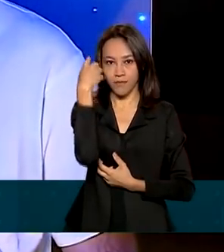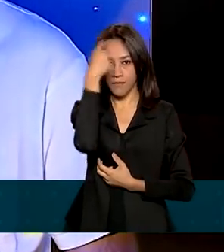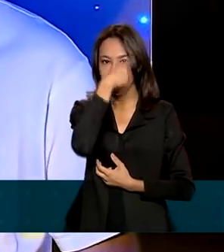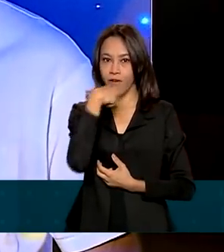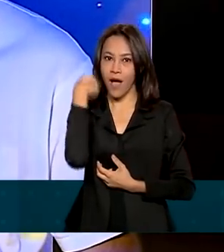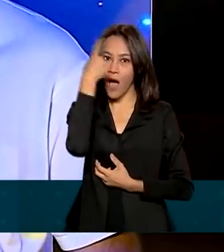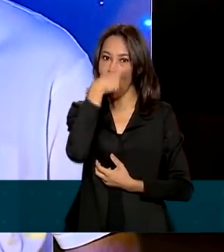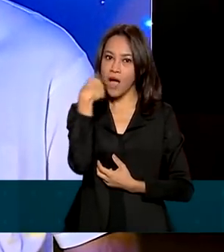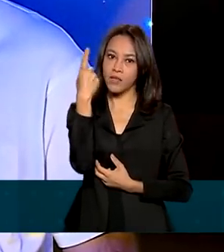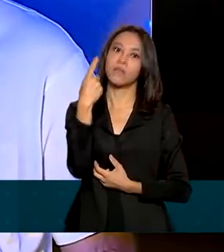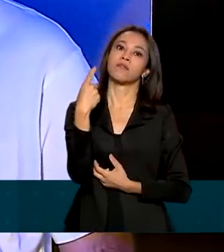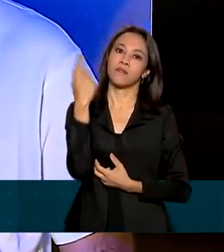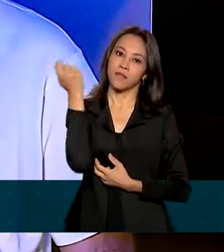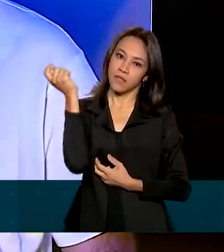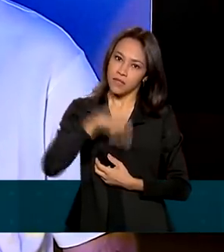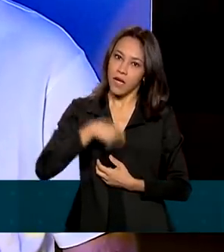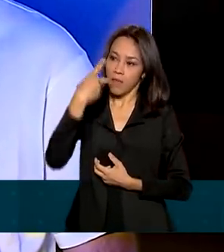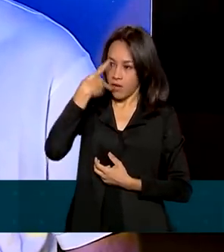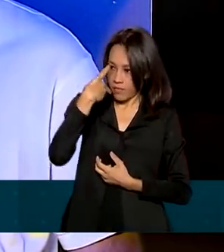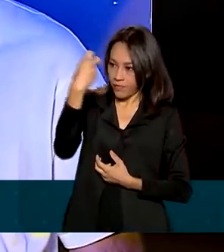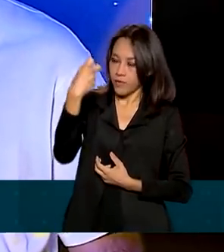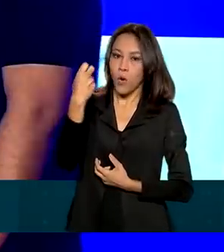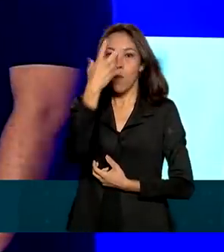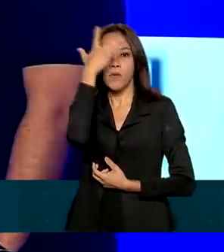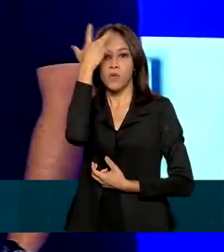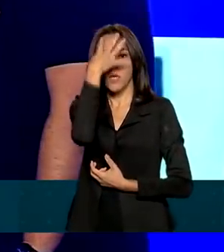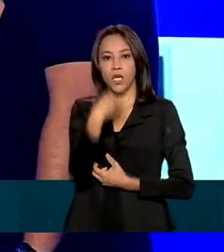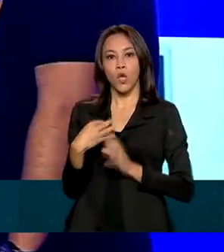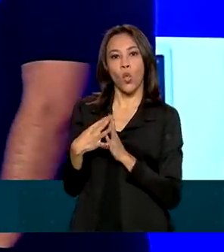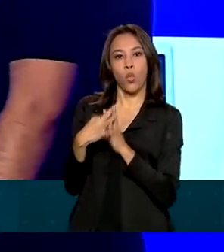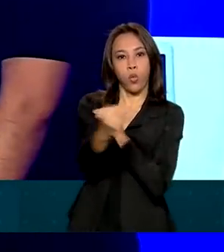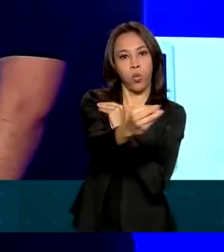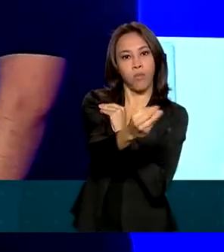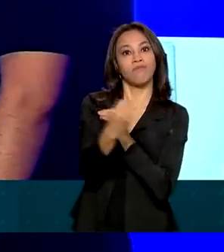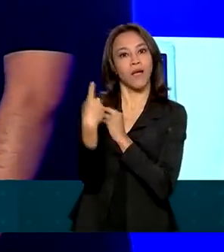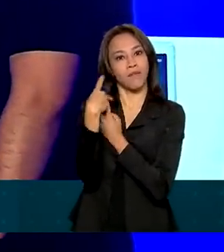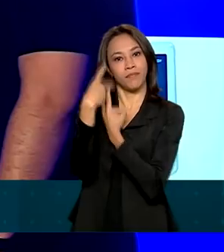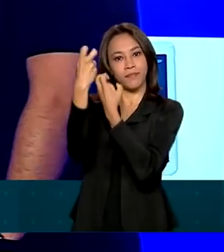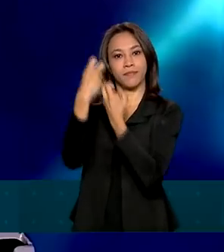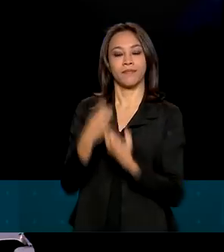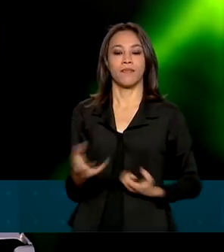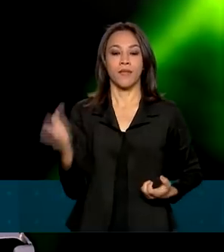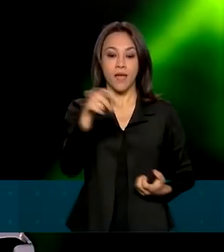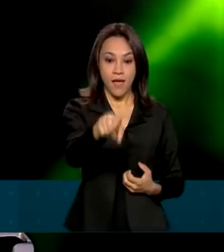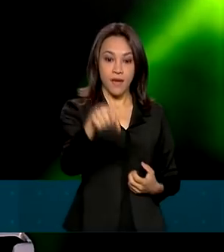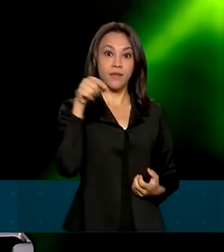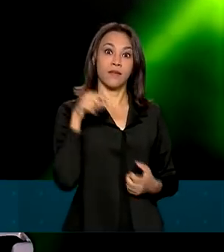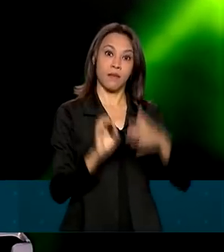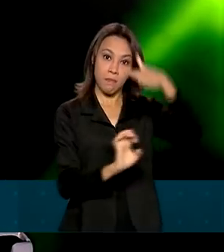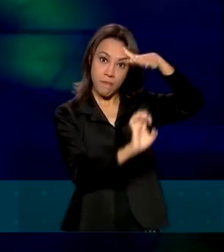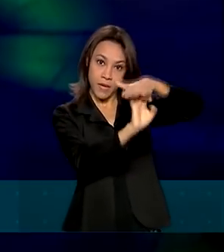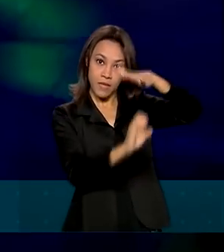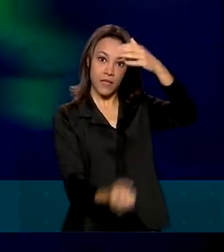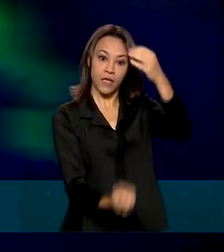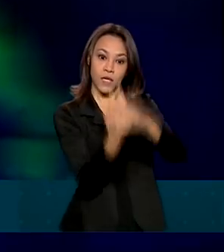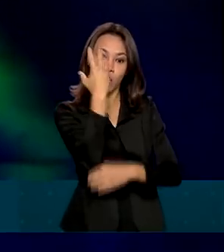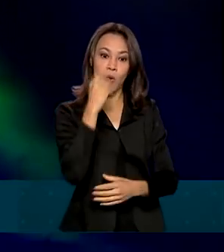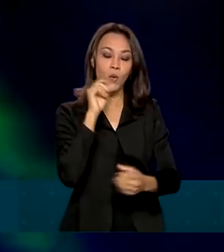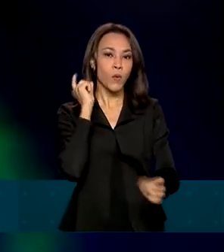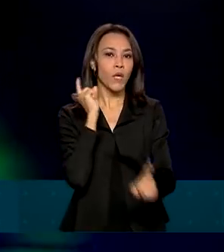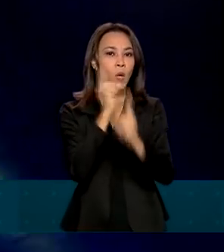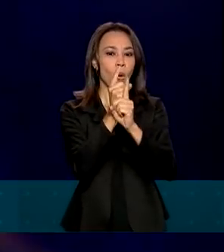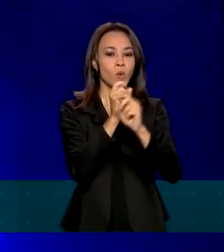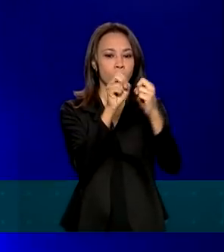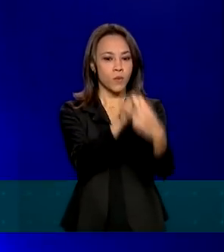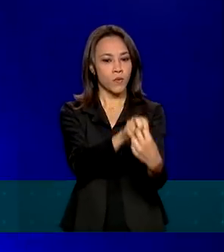podem ser suspeitas ou então foragidos. Esta empresa criou uma startup que promete um encontro virtual entre as